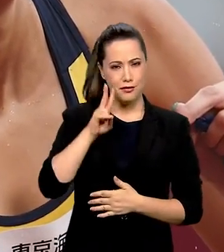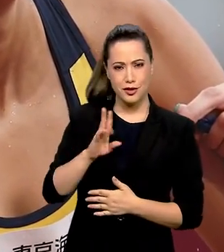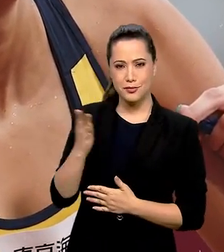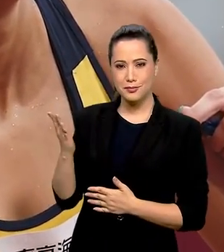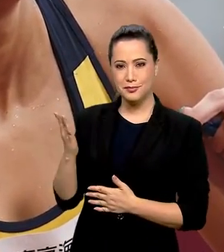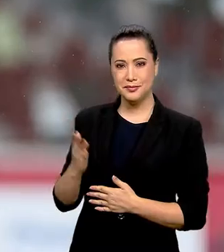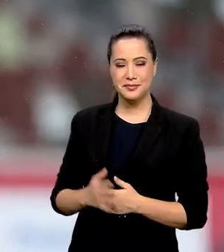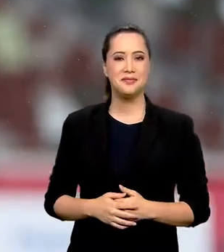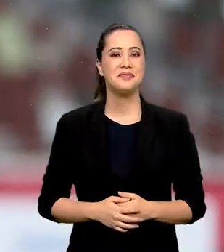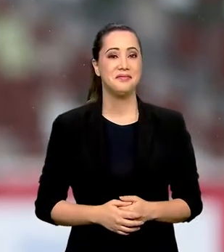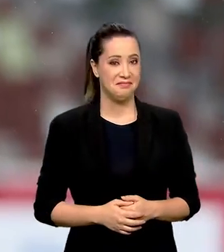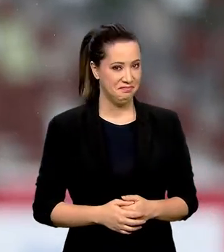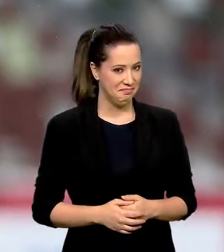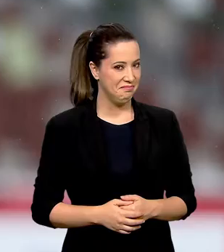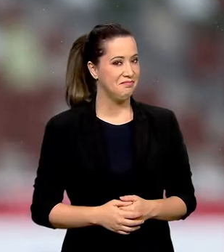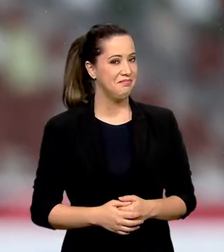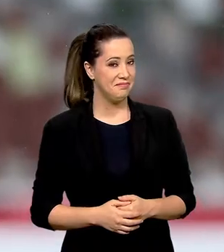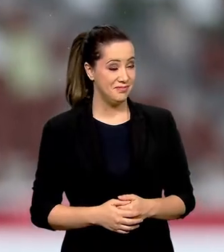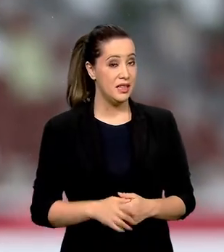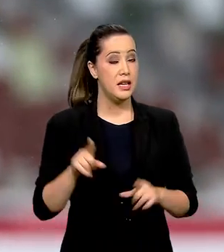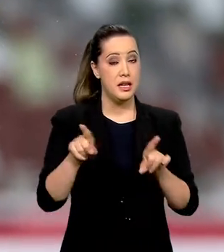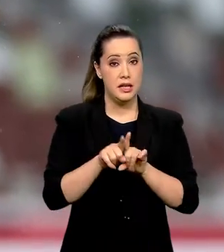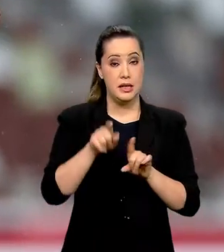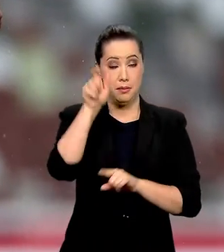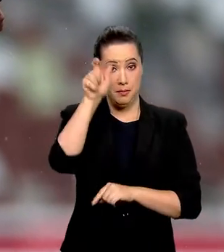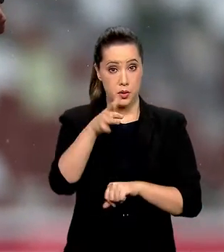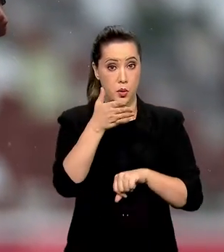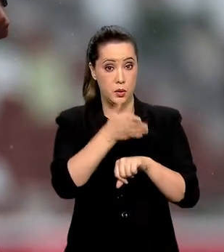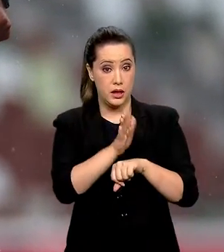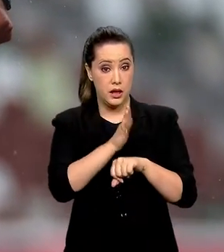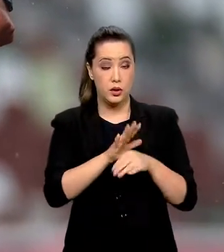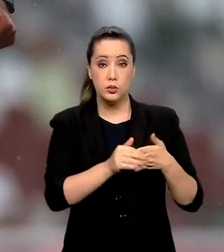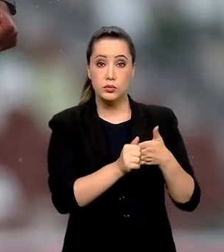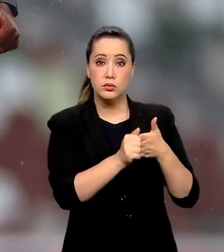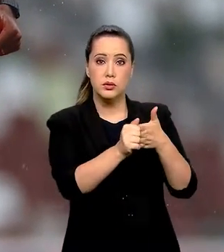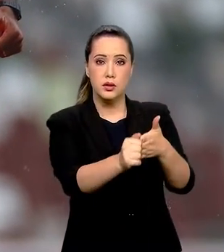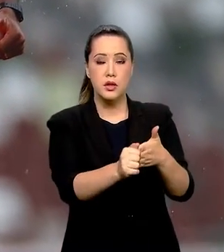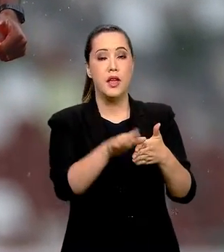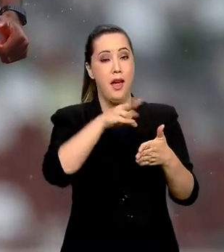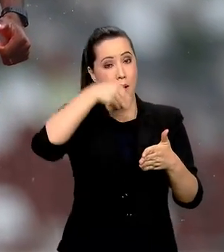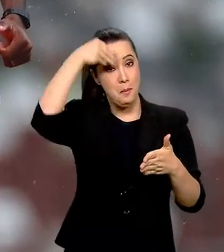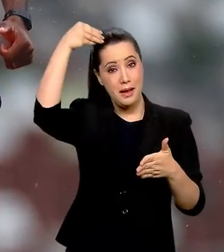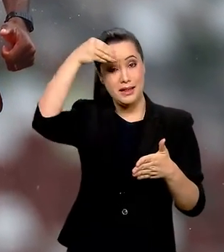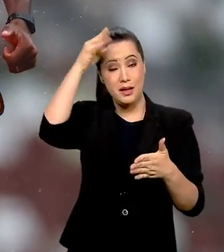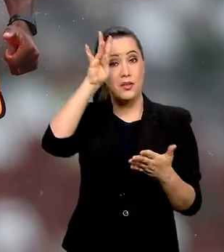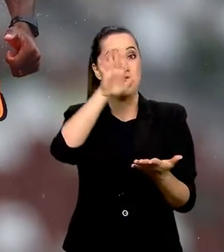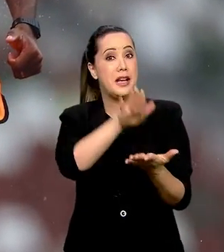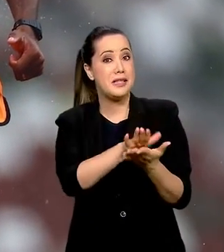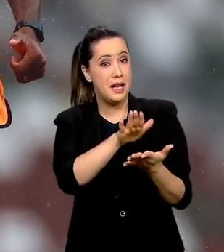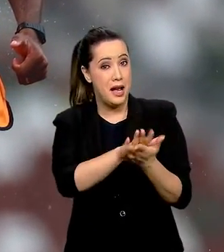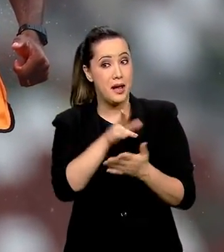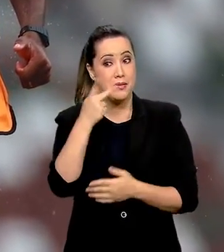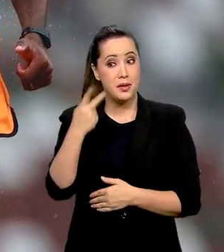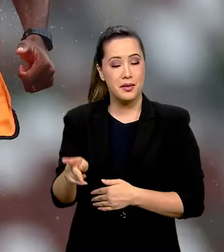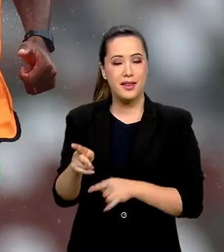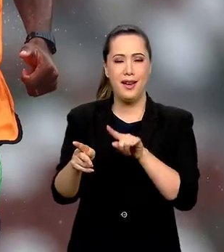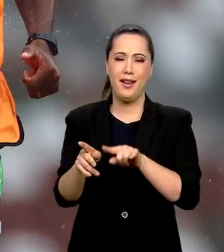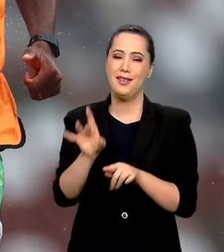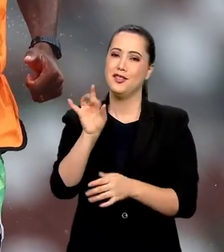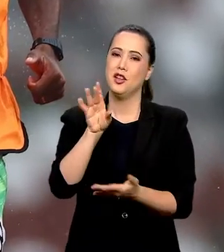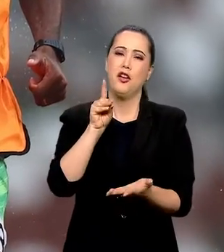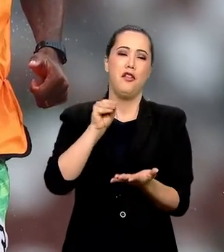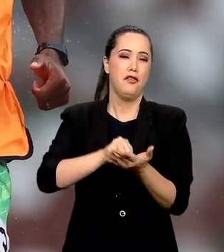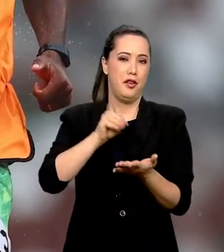romântico. E não é só isso, viu? O guia dela, o Renato Oliveira, é o padrinho de casamento da Lorena. Só